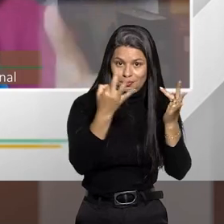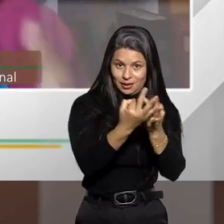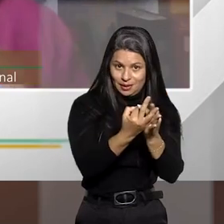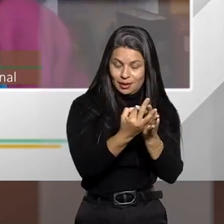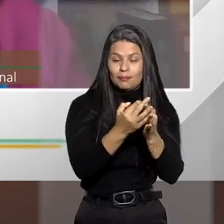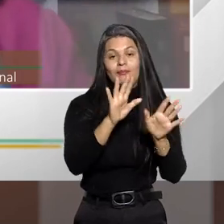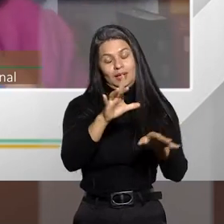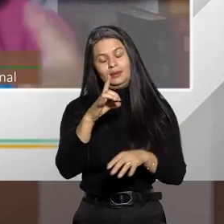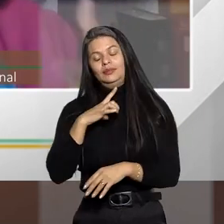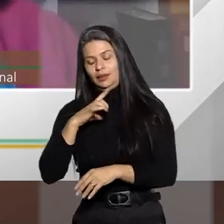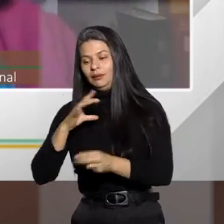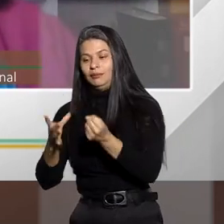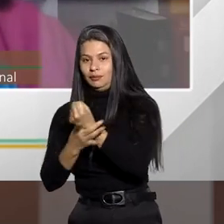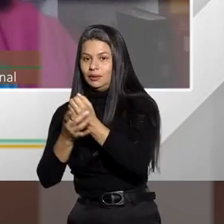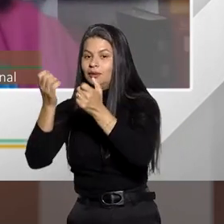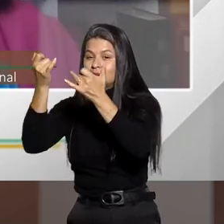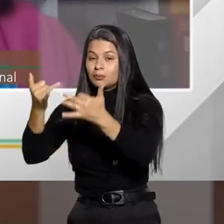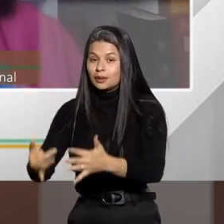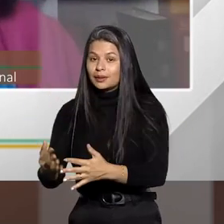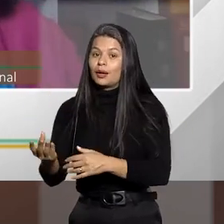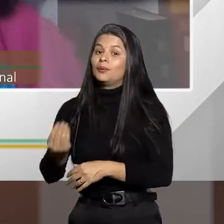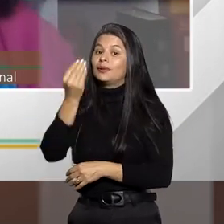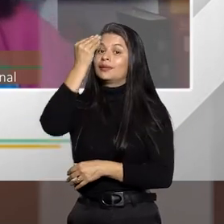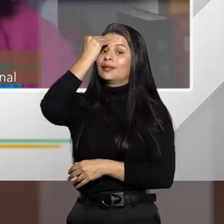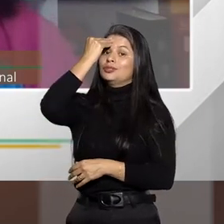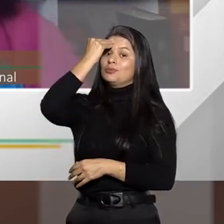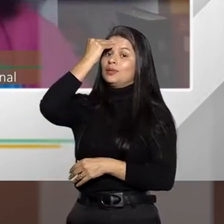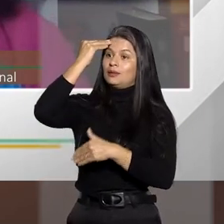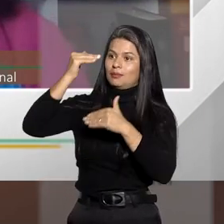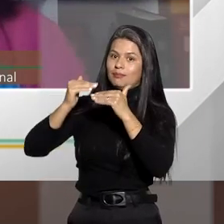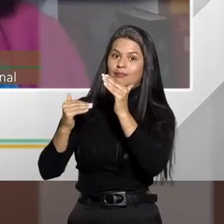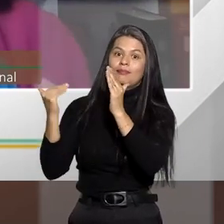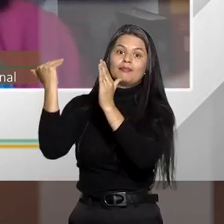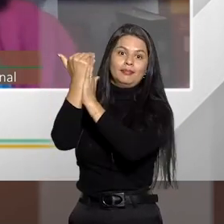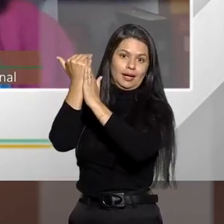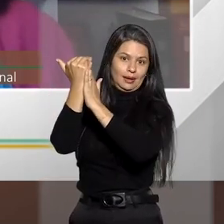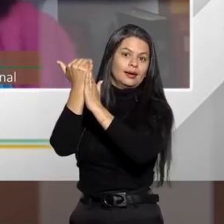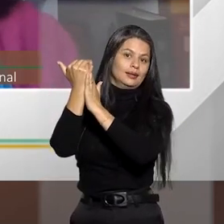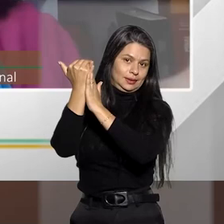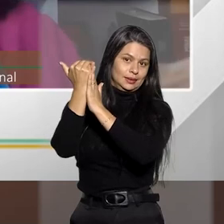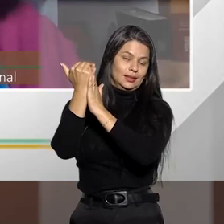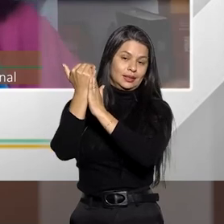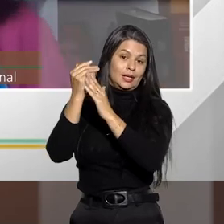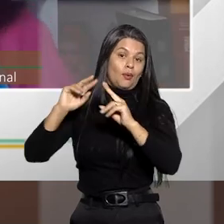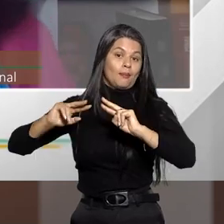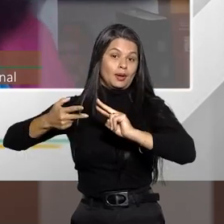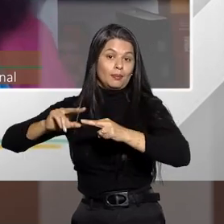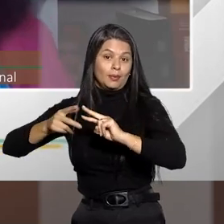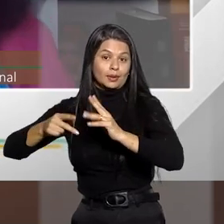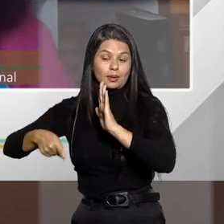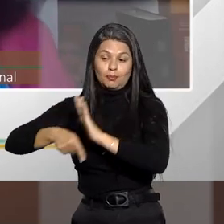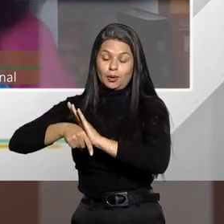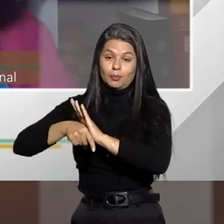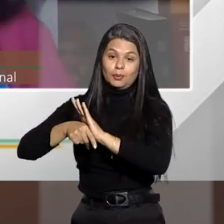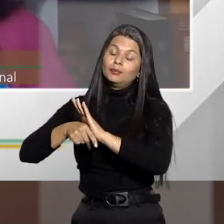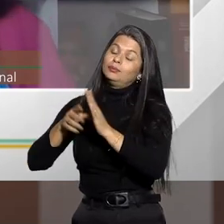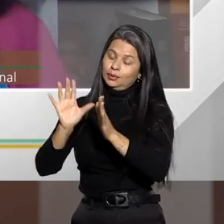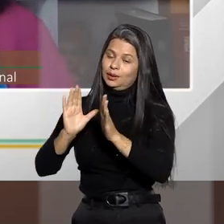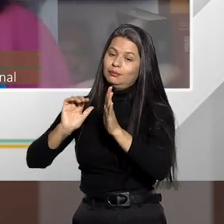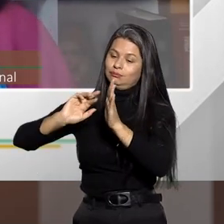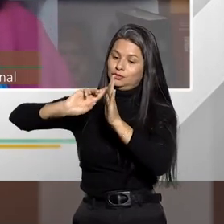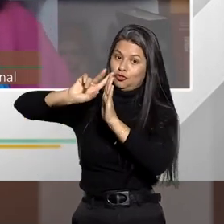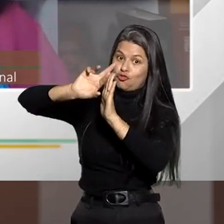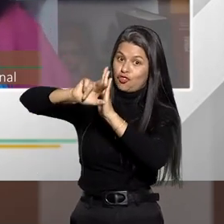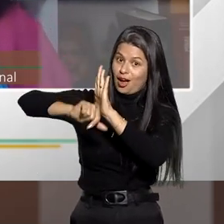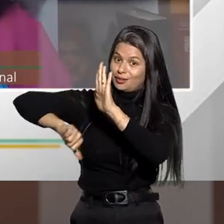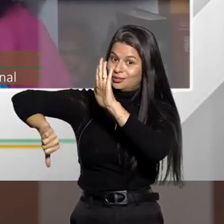Mas tem quem defenda e esse é o entendimento que tem uma tendência de prevalecer que seria uma hipótese de concurso formal, né?